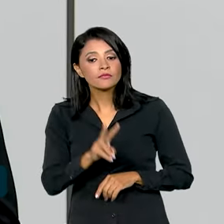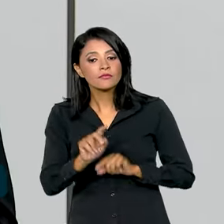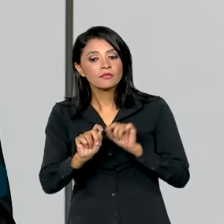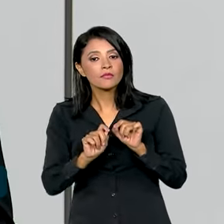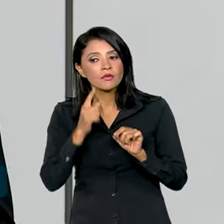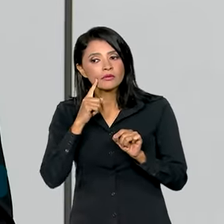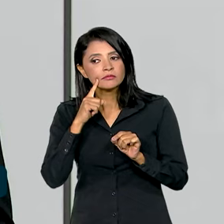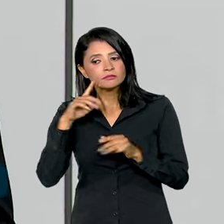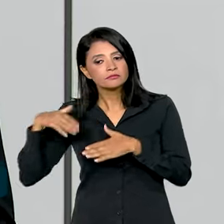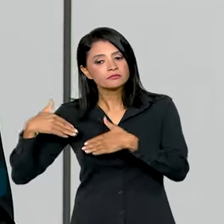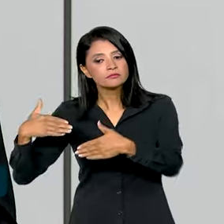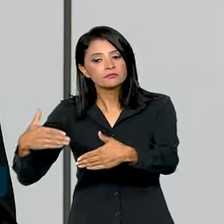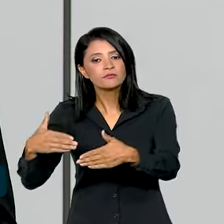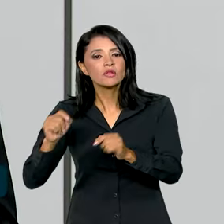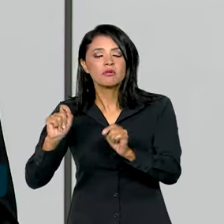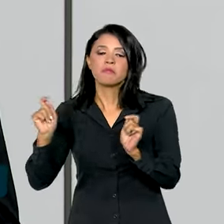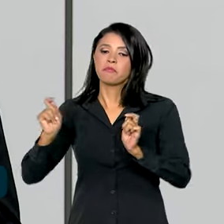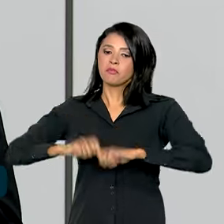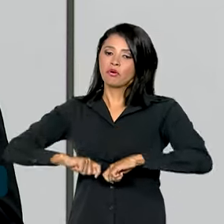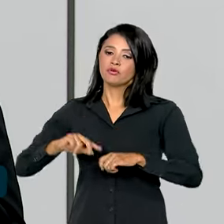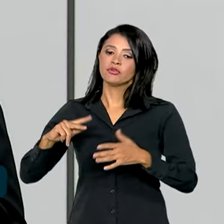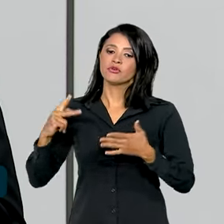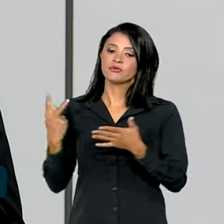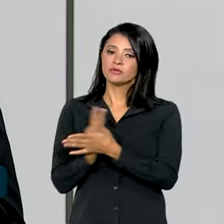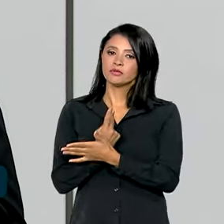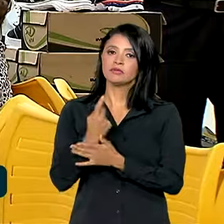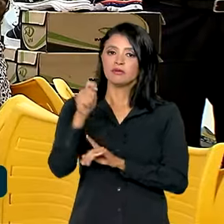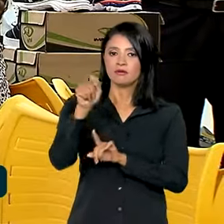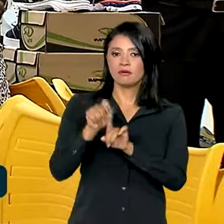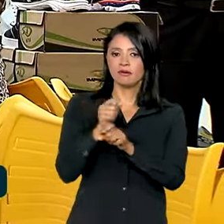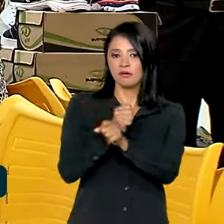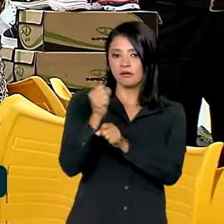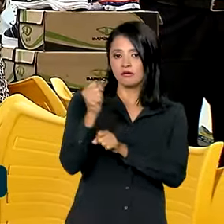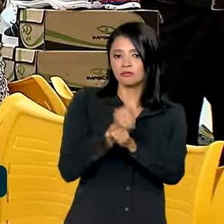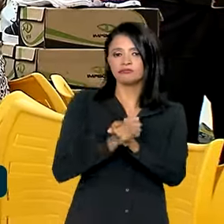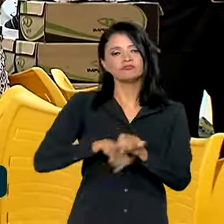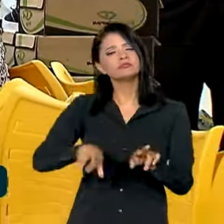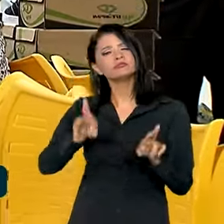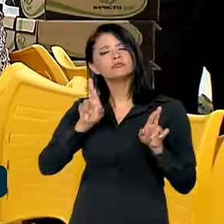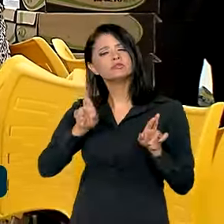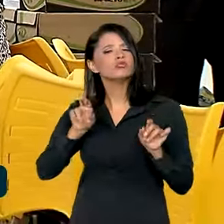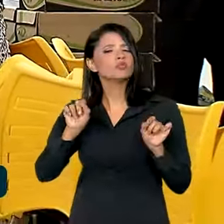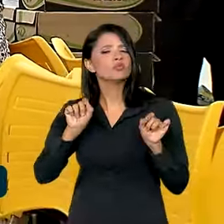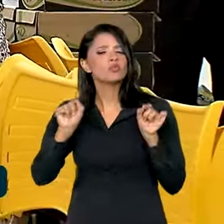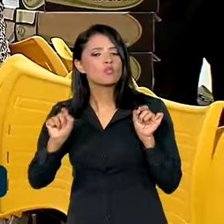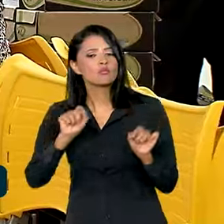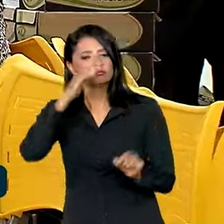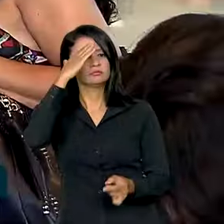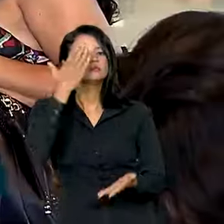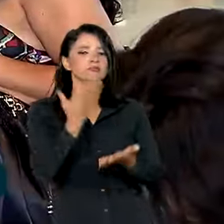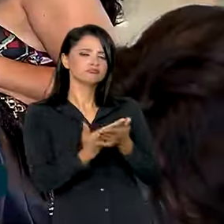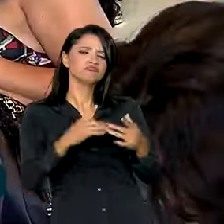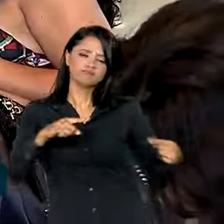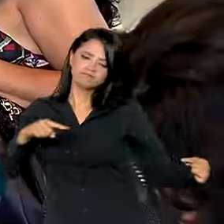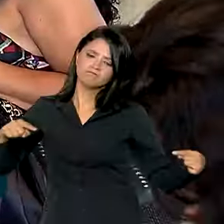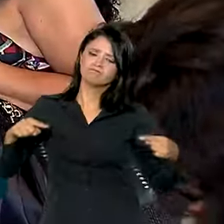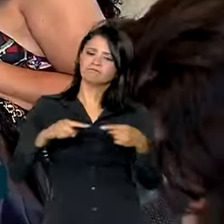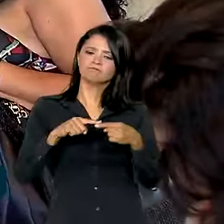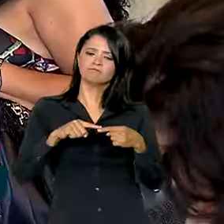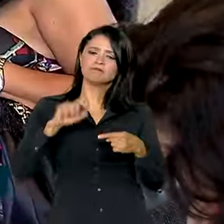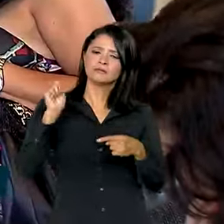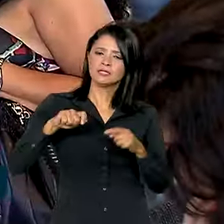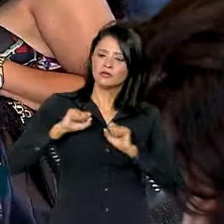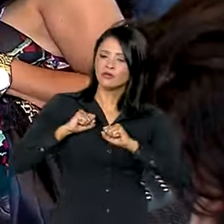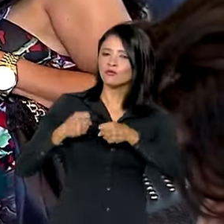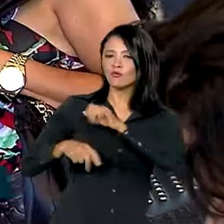tendência do que pode acontecer neste ano. A nossa expectativa, e creio que corresponde o